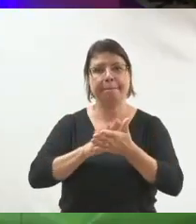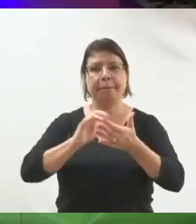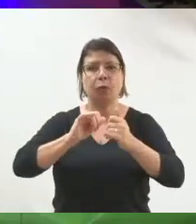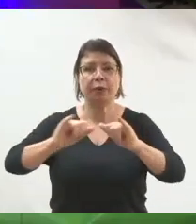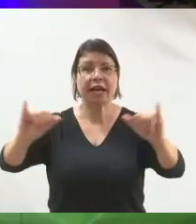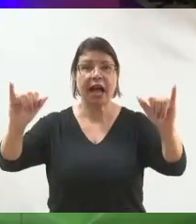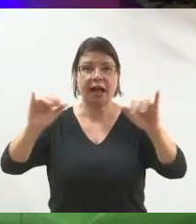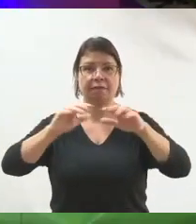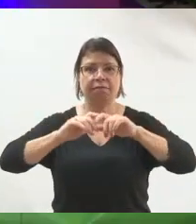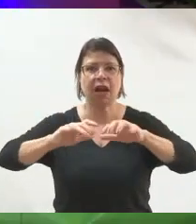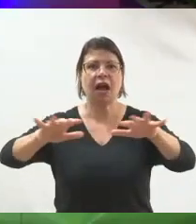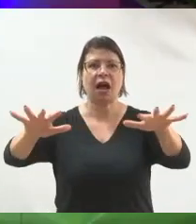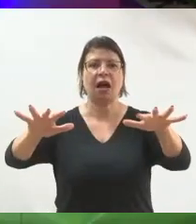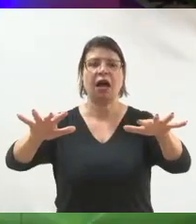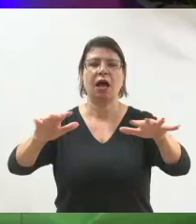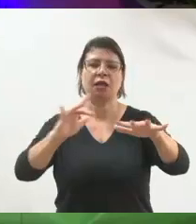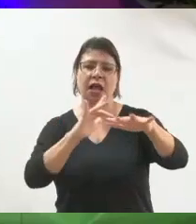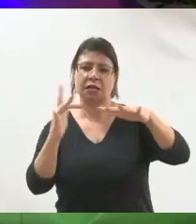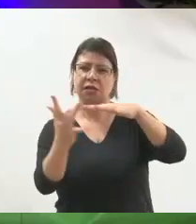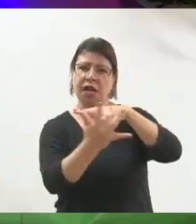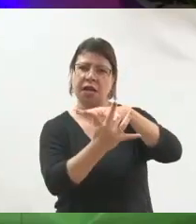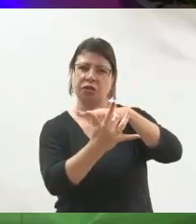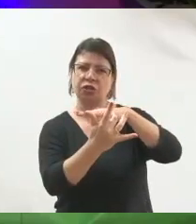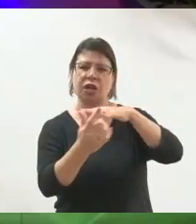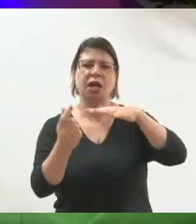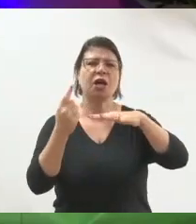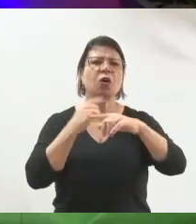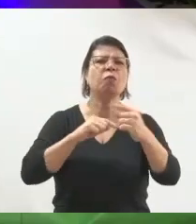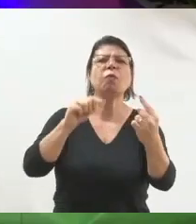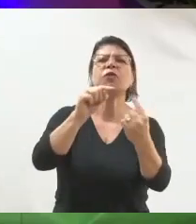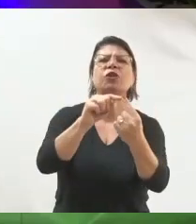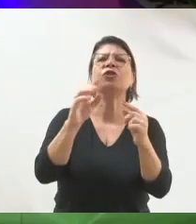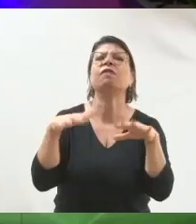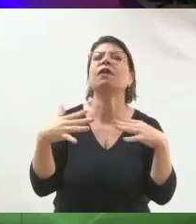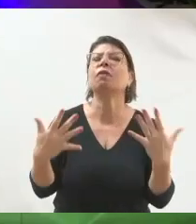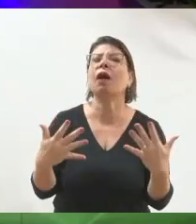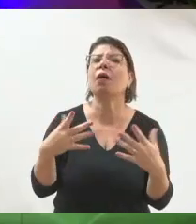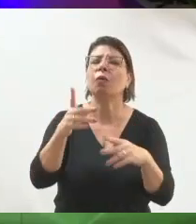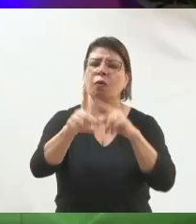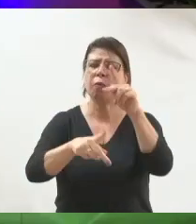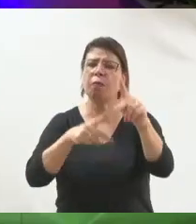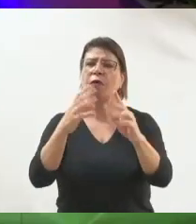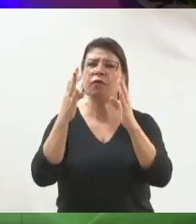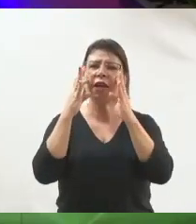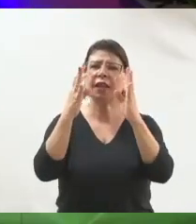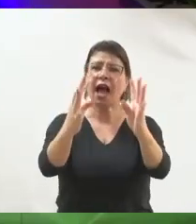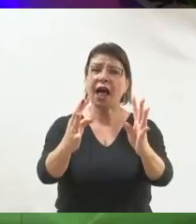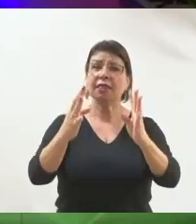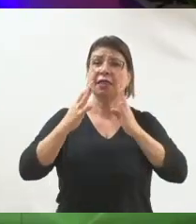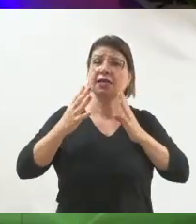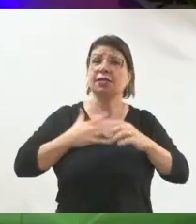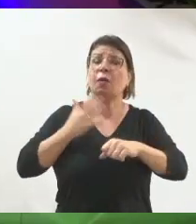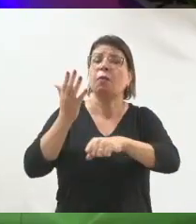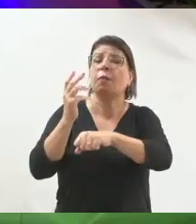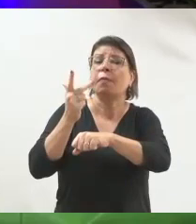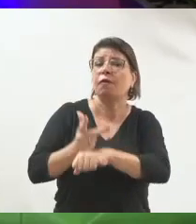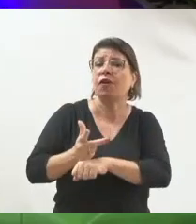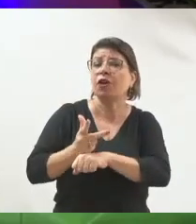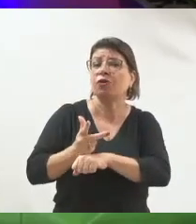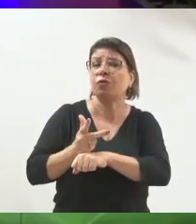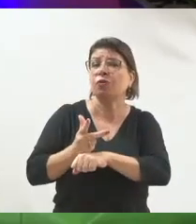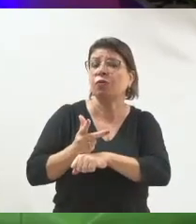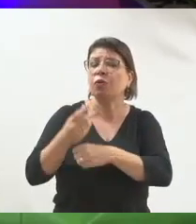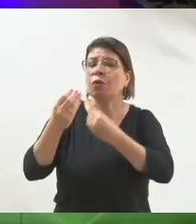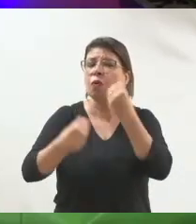falo para o meu público-alvo, para quem eu quero que me ouça, e que vai parar e ela prestar atenção, e ela